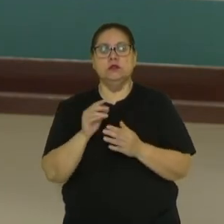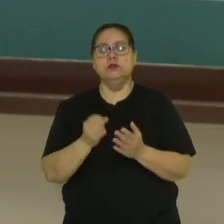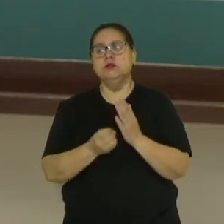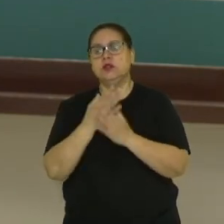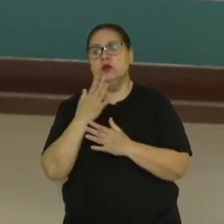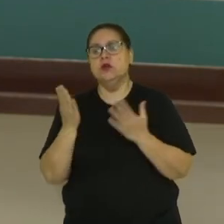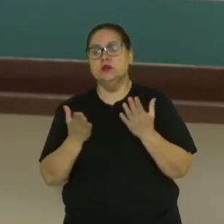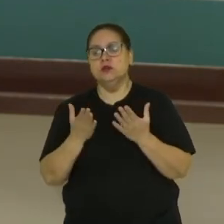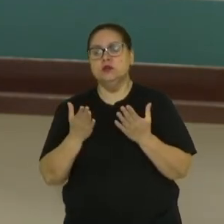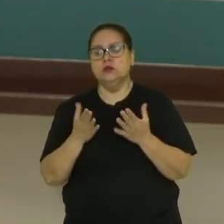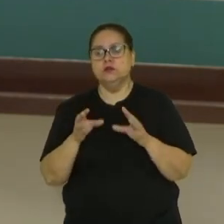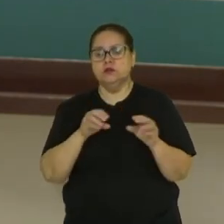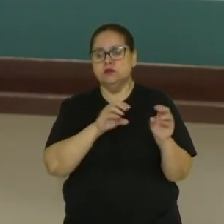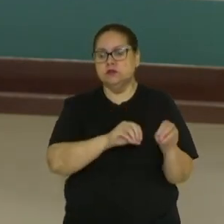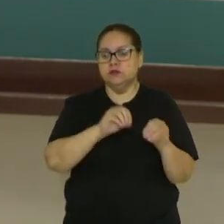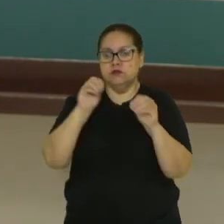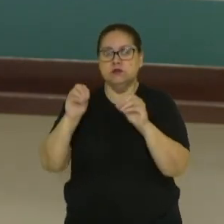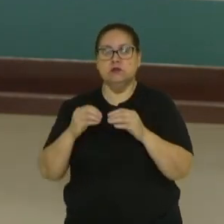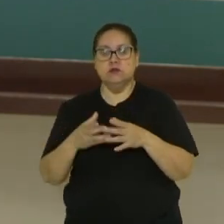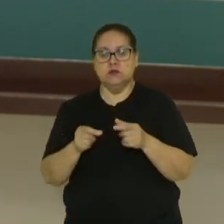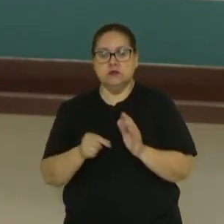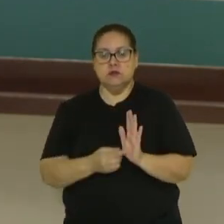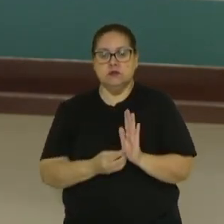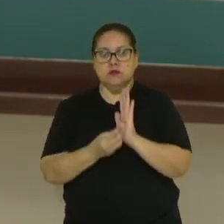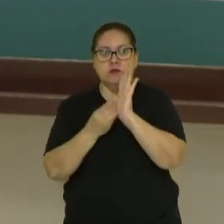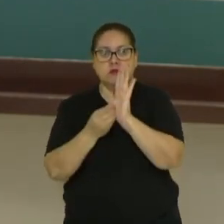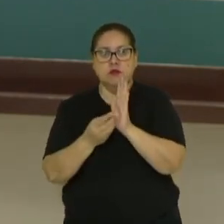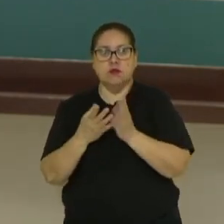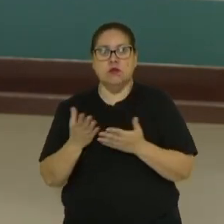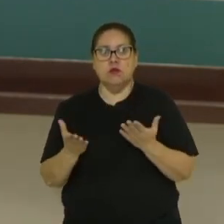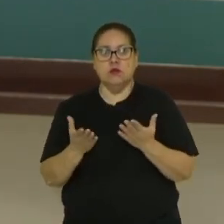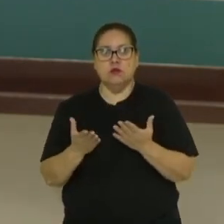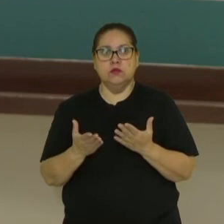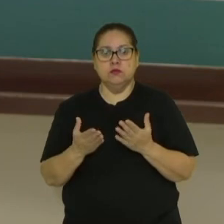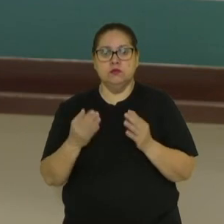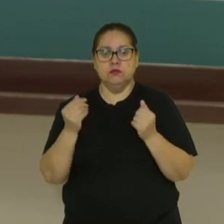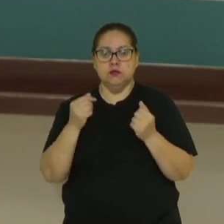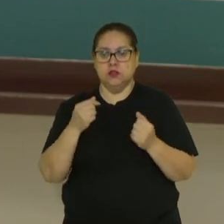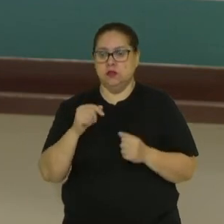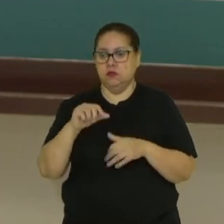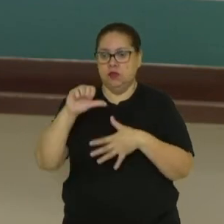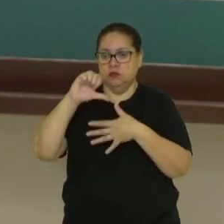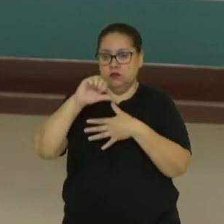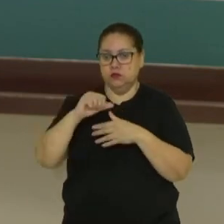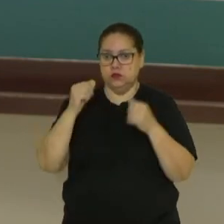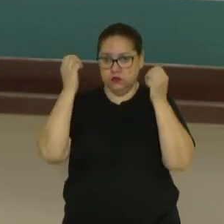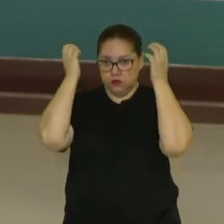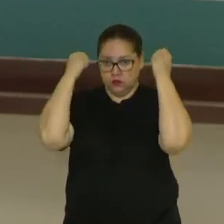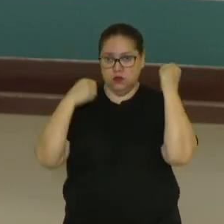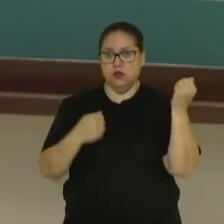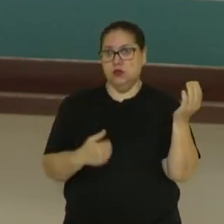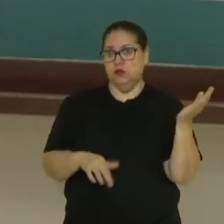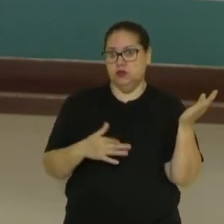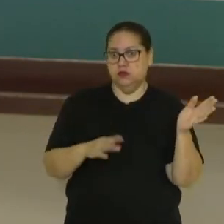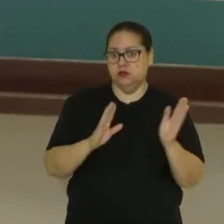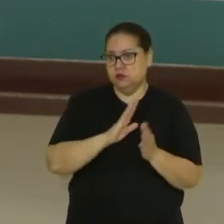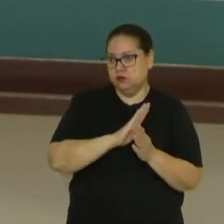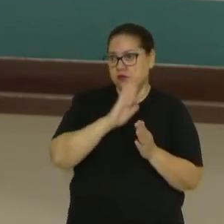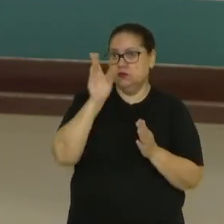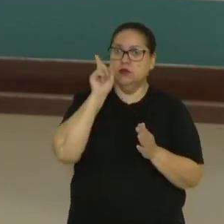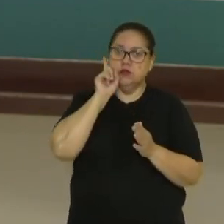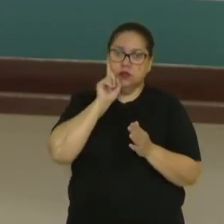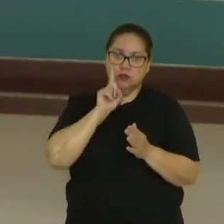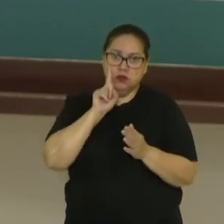destacar também que os fluxos migratórios ganham destaque, como é a questão dos imigrantes latinos, Principalmente de mexicanos que vão em direção